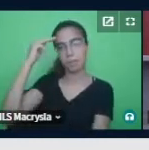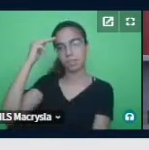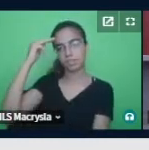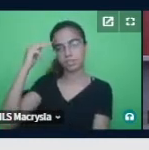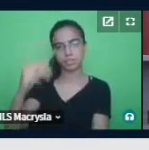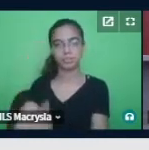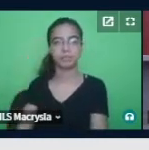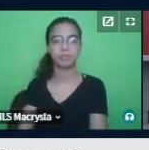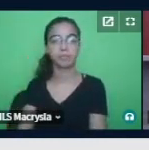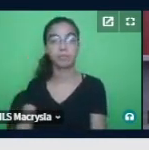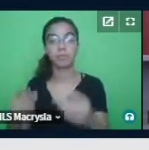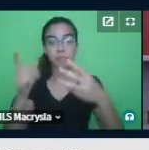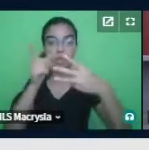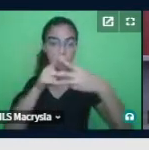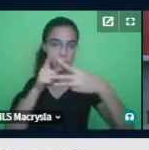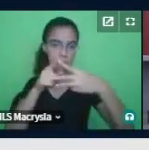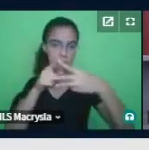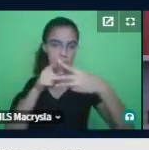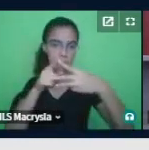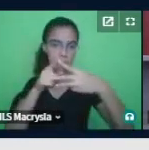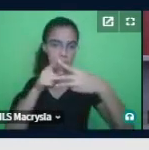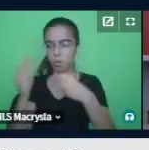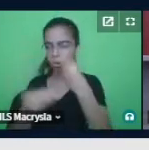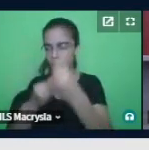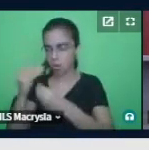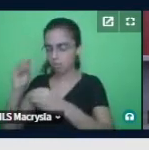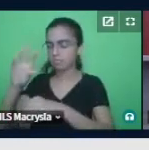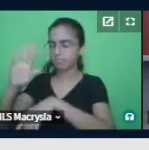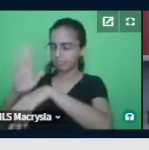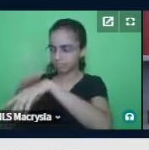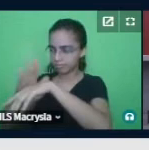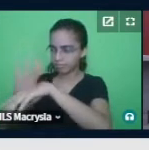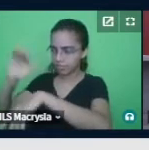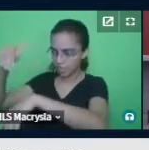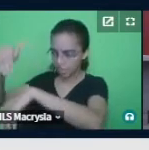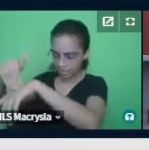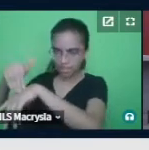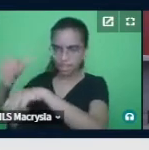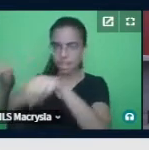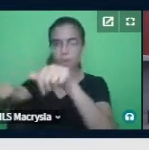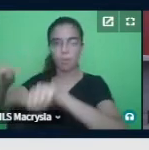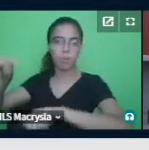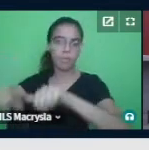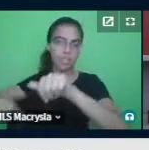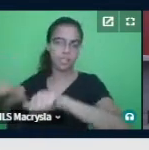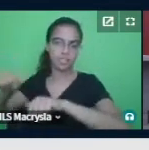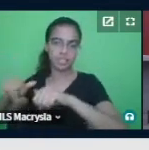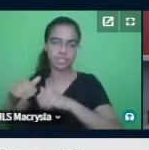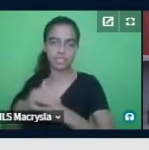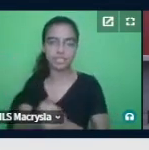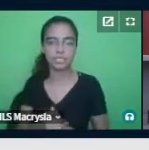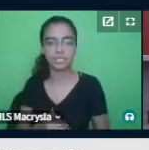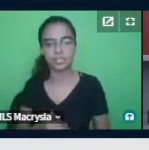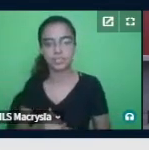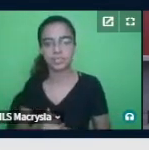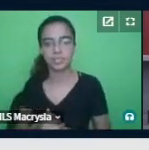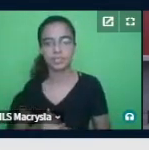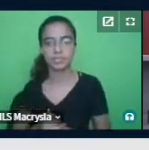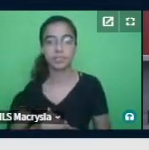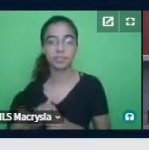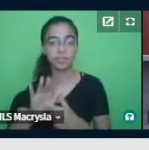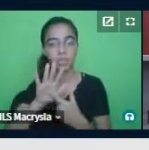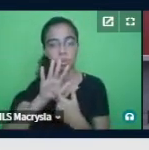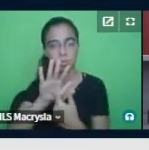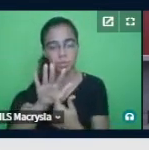autoavaliação, né, e aí, há essa parte aqui que eu grifei, let's think in English, e comecei a tentar explicar